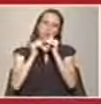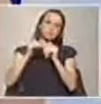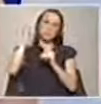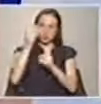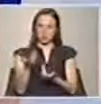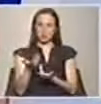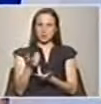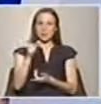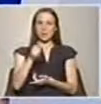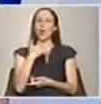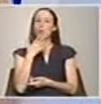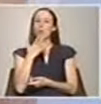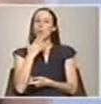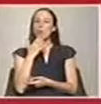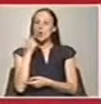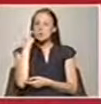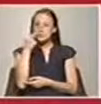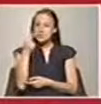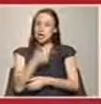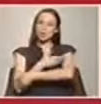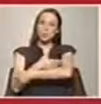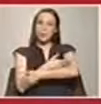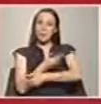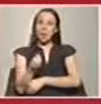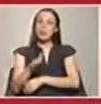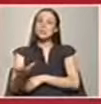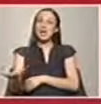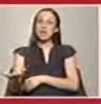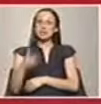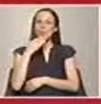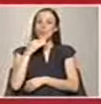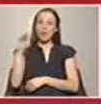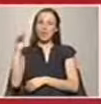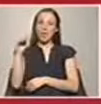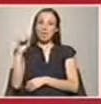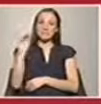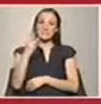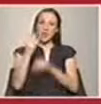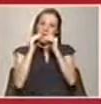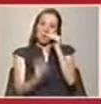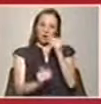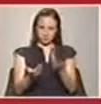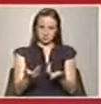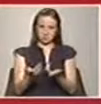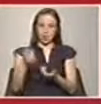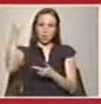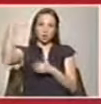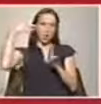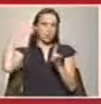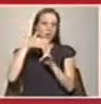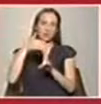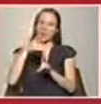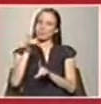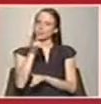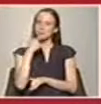Ter cuidados especiais também com os bebés ou as crianças com menos de três anos que não devem ser expostas diretamente ao sol. Deve ser